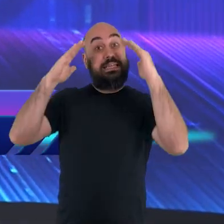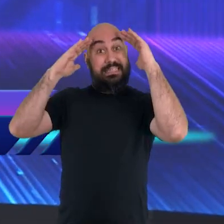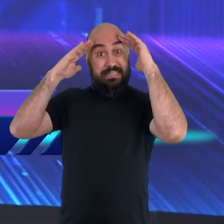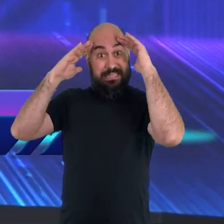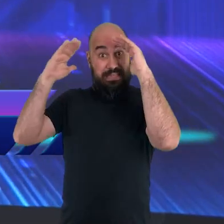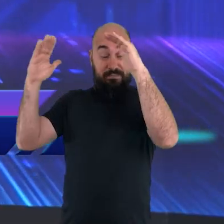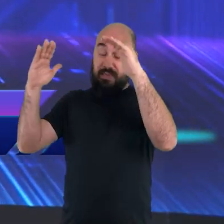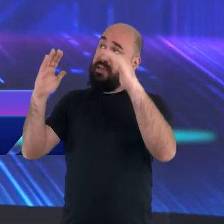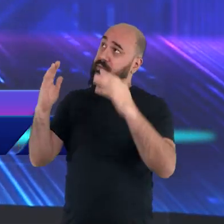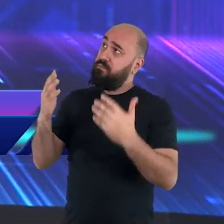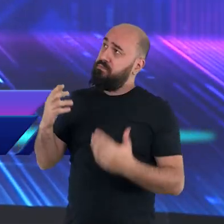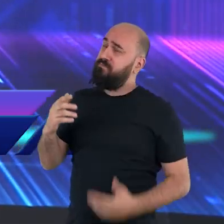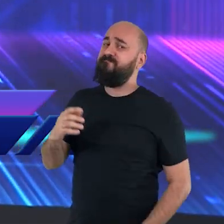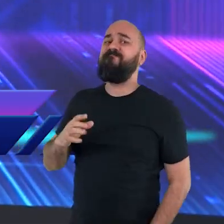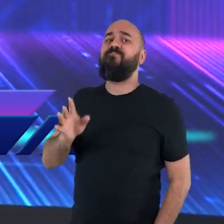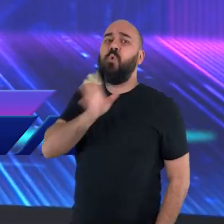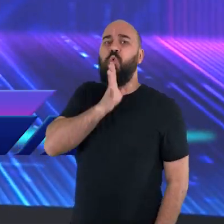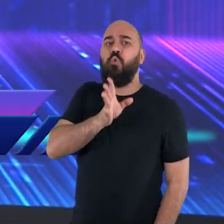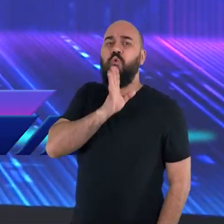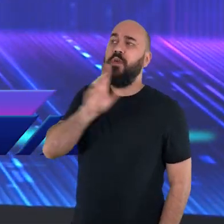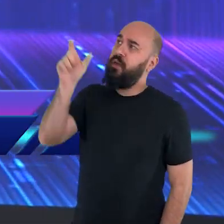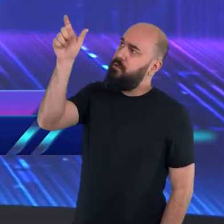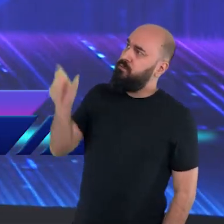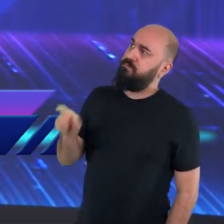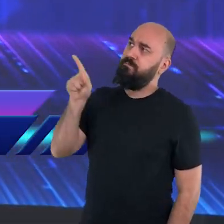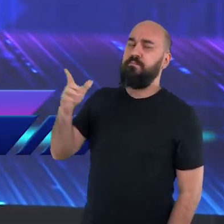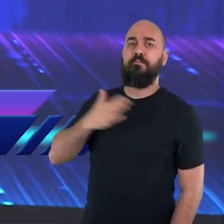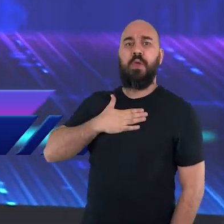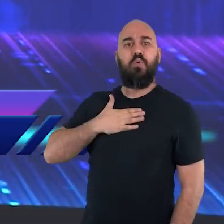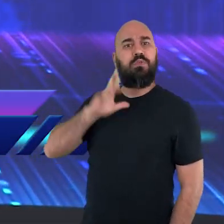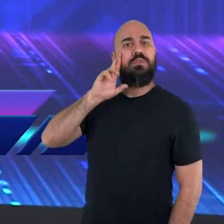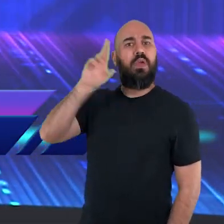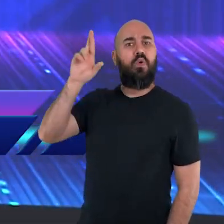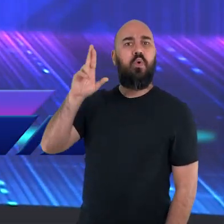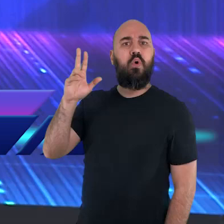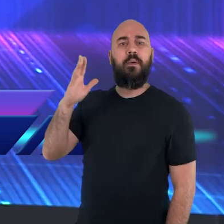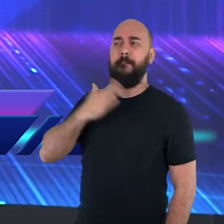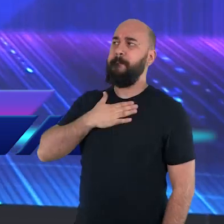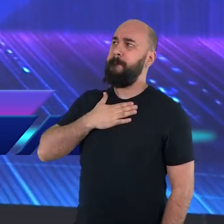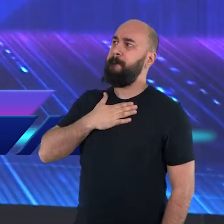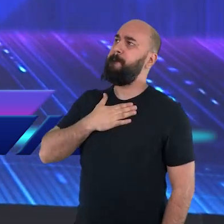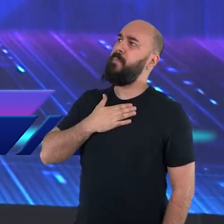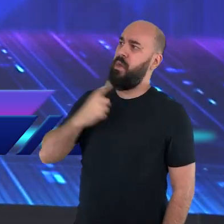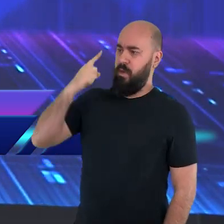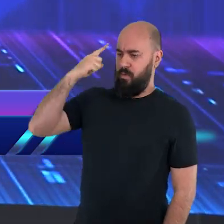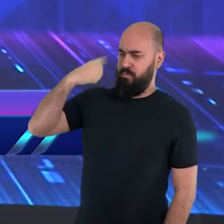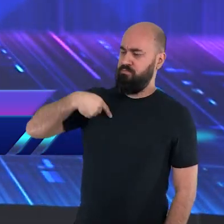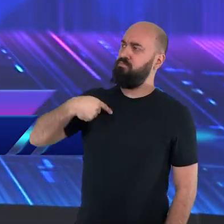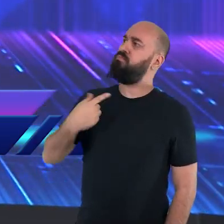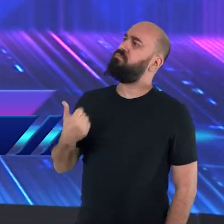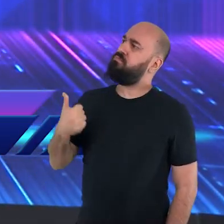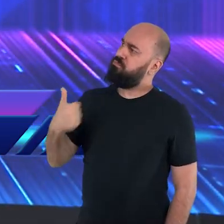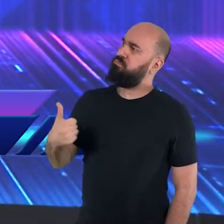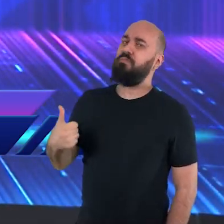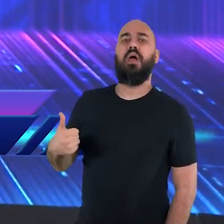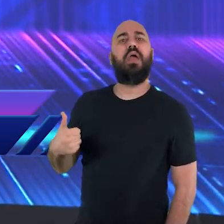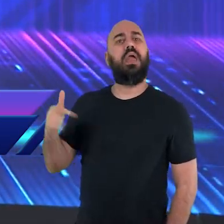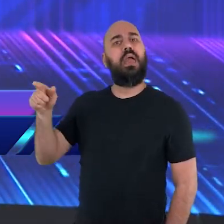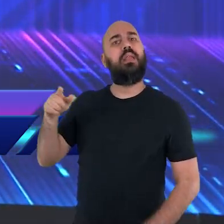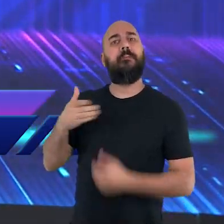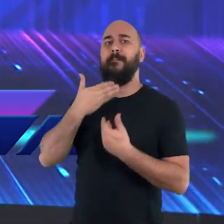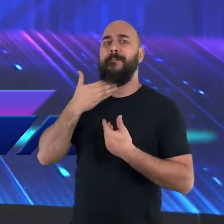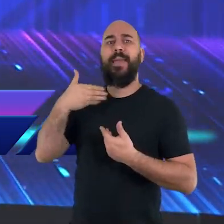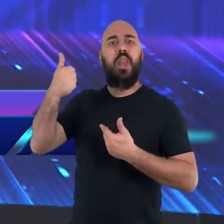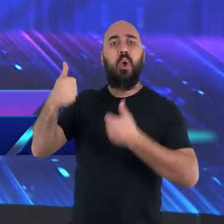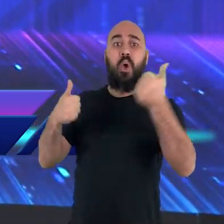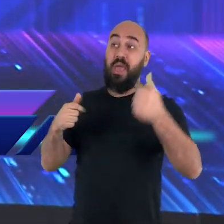reconhecer que Ele é o Senhor da sua vida. Reconhecer que Ele é o seu Criador. Porque é